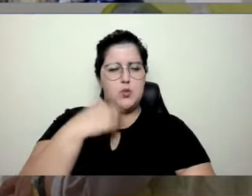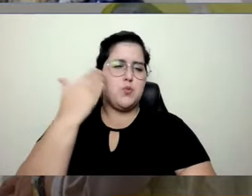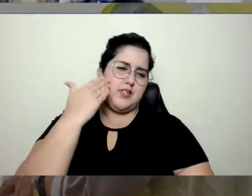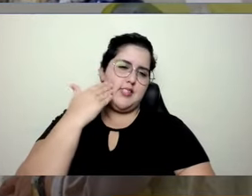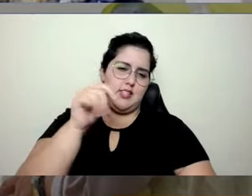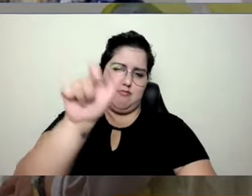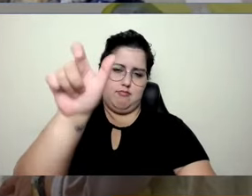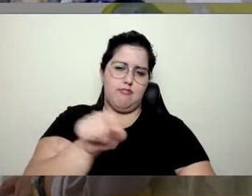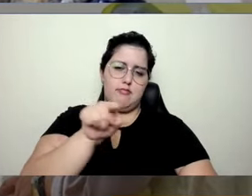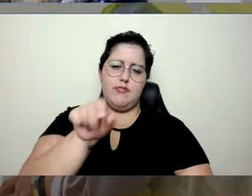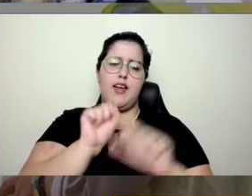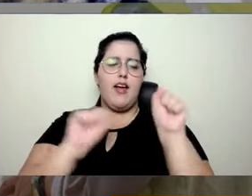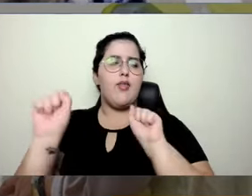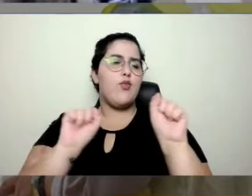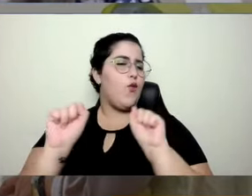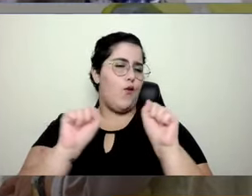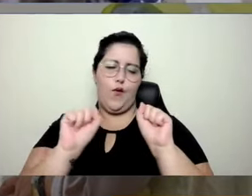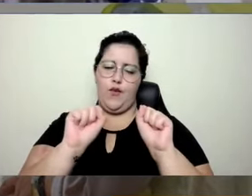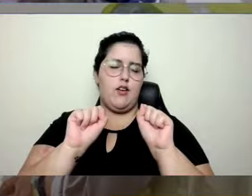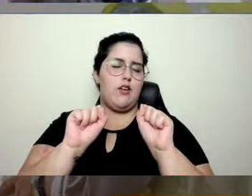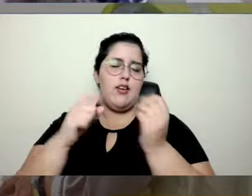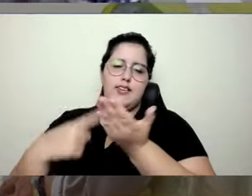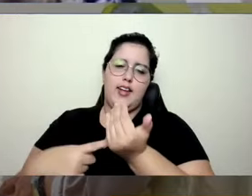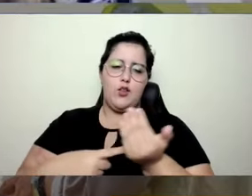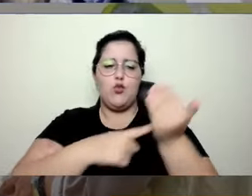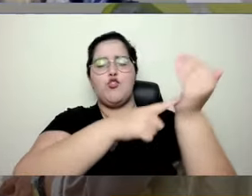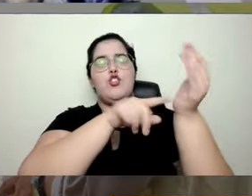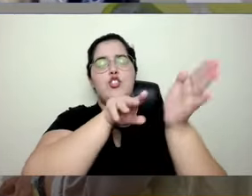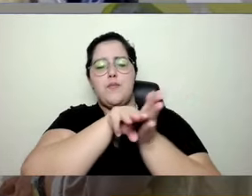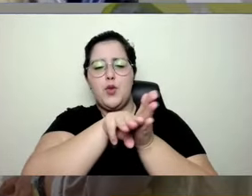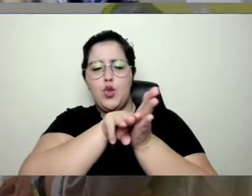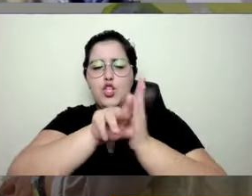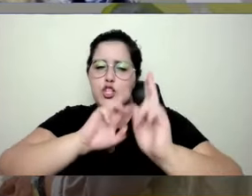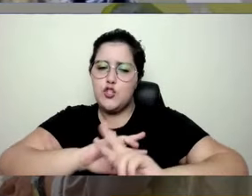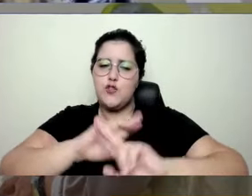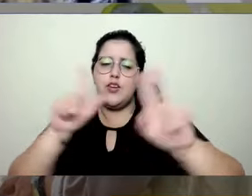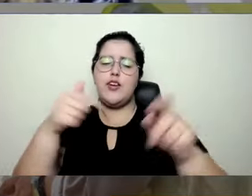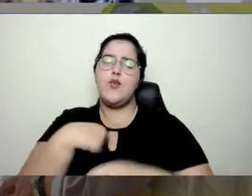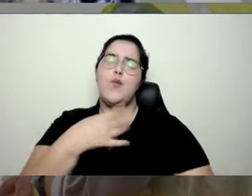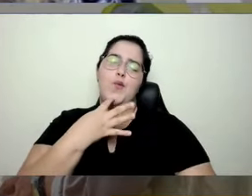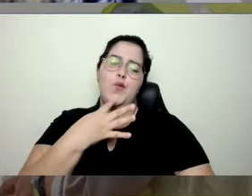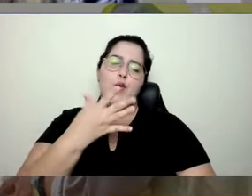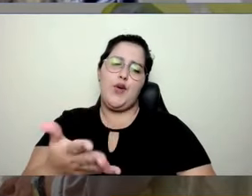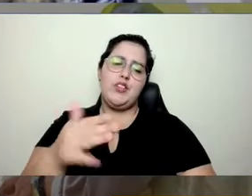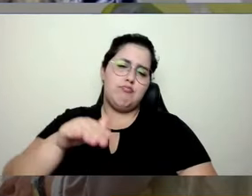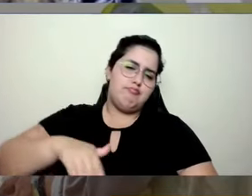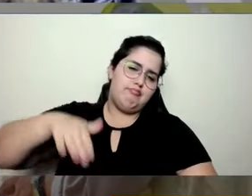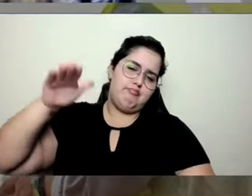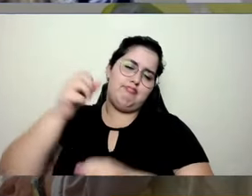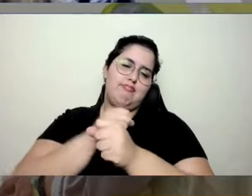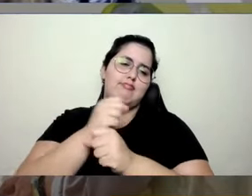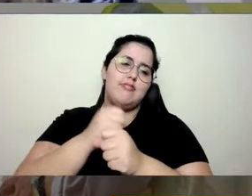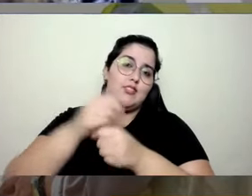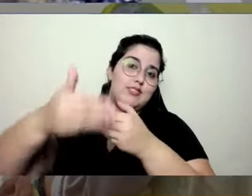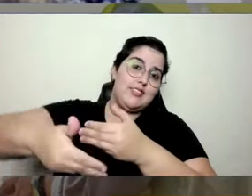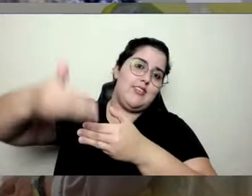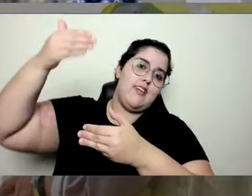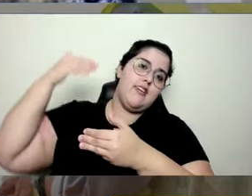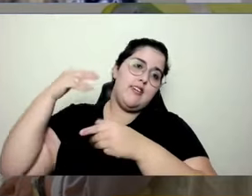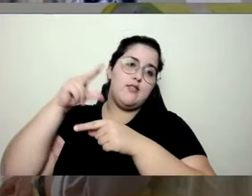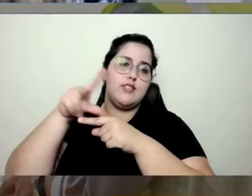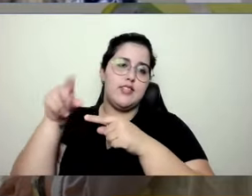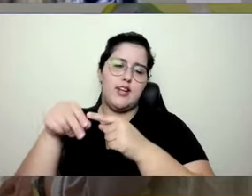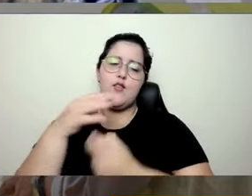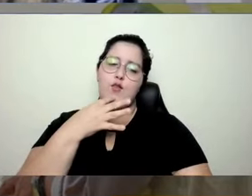pessoa que adora tecnologia, metodologias diferenciadas, já te conheço desde antes do SENAC e desde que eu te